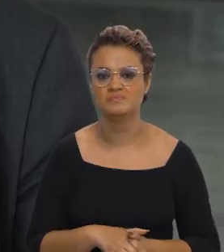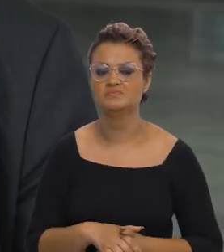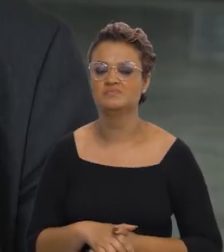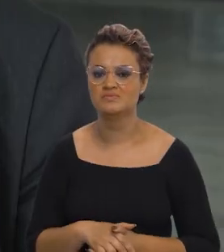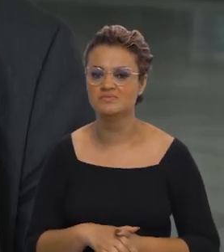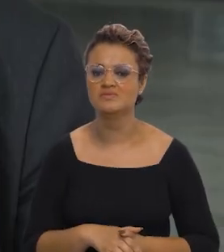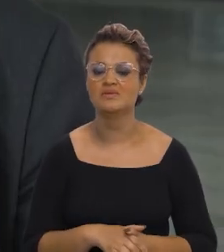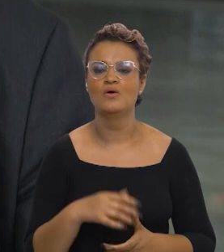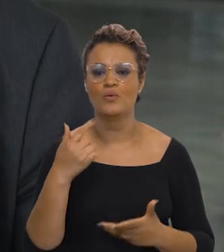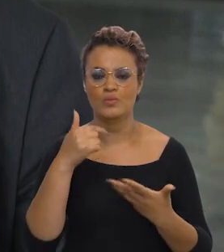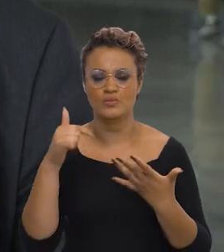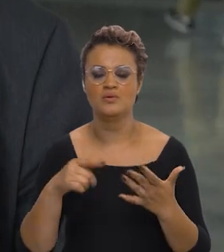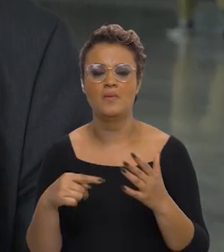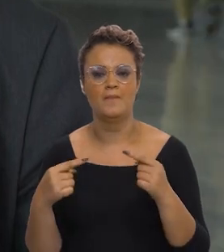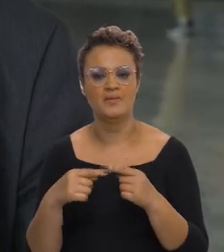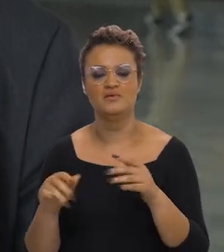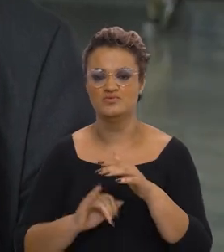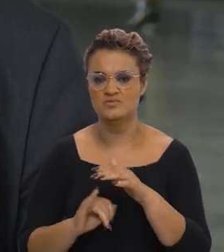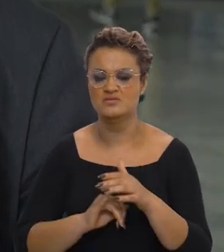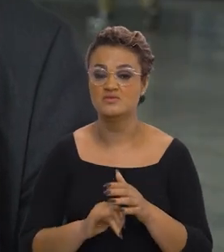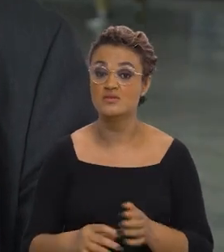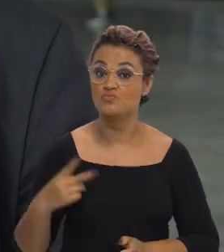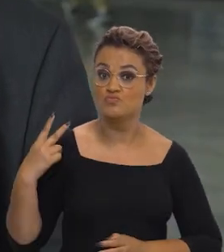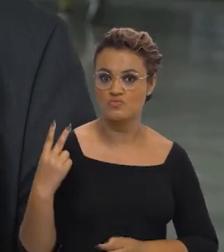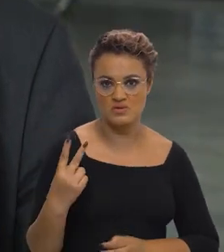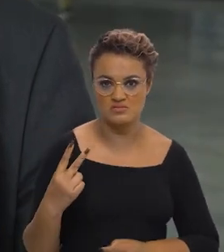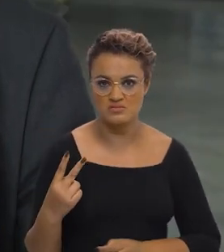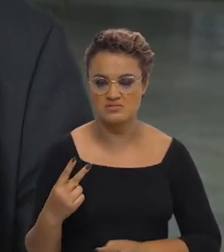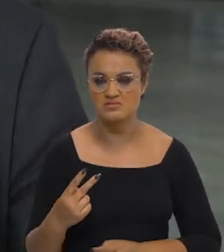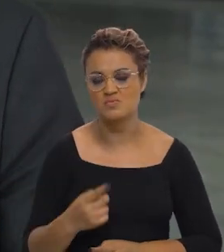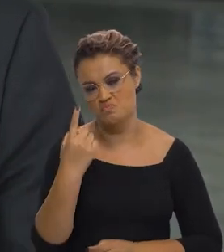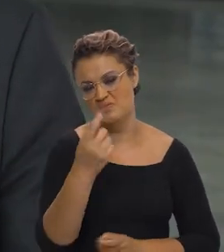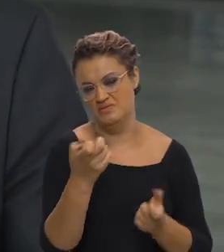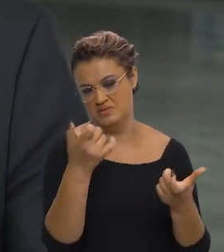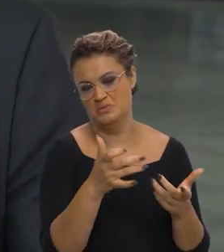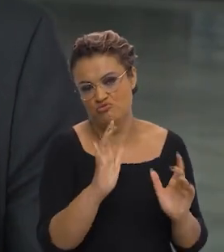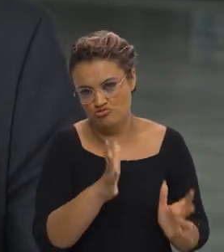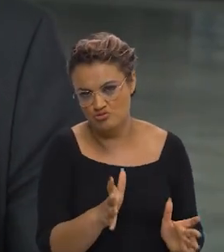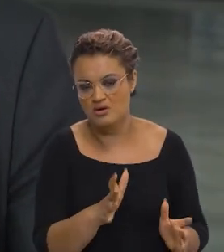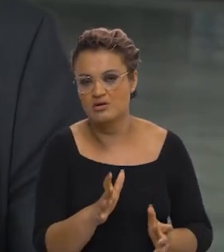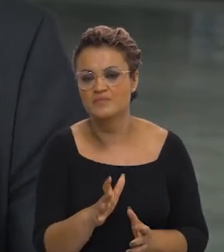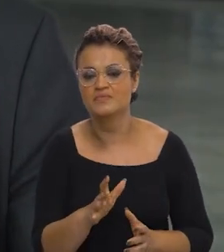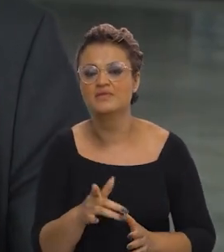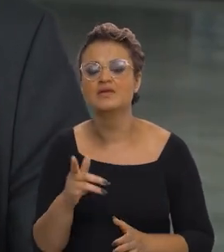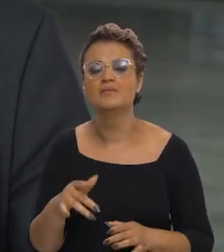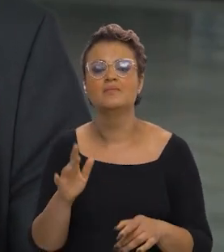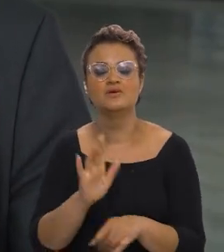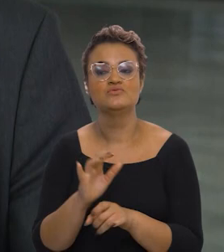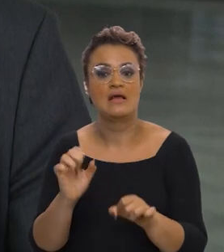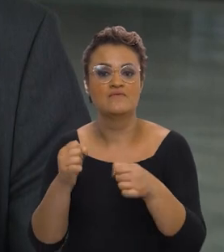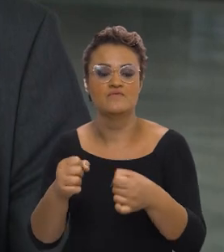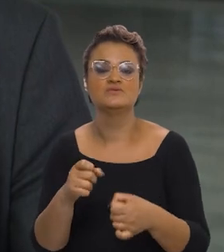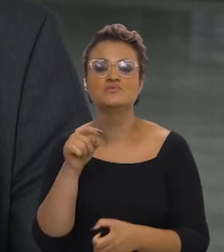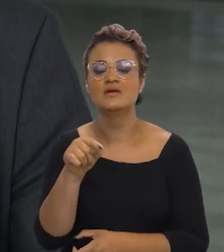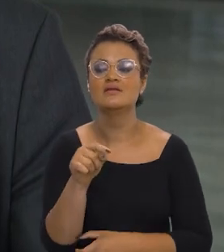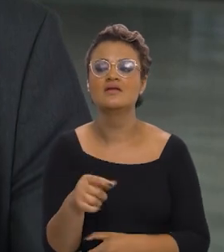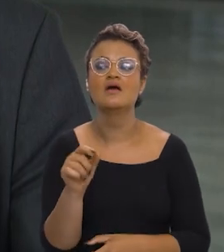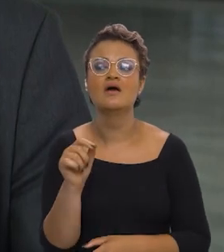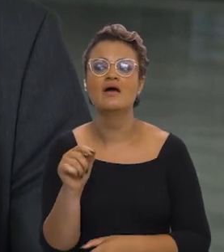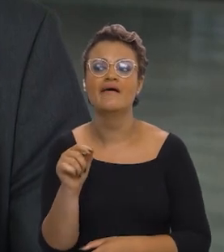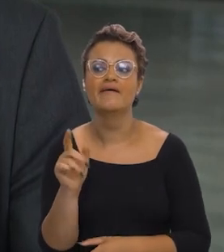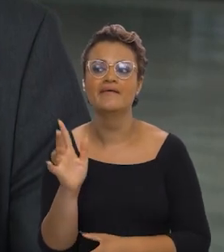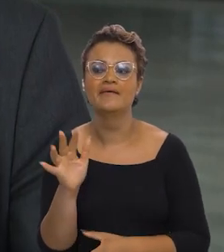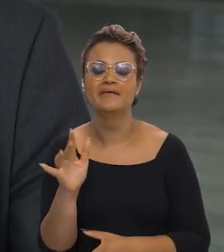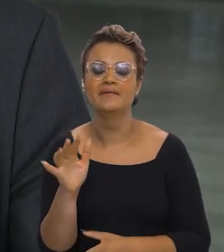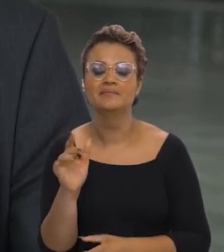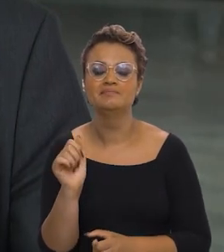a gente chama de medidas institucionais. E duas medidas, uma você já destacou, né, para reforçar, é